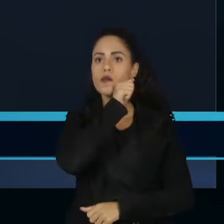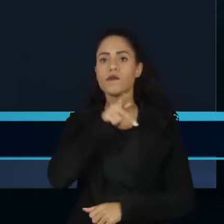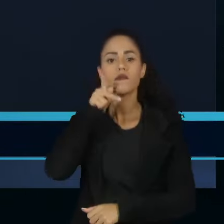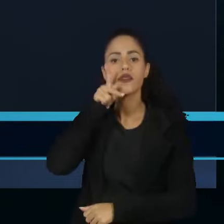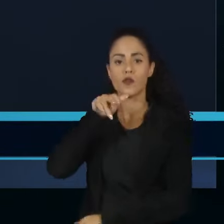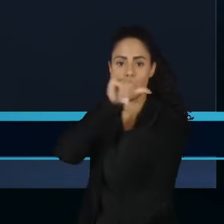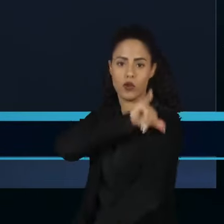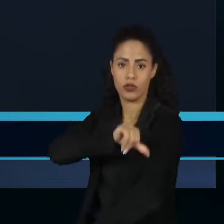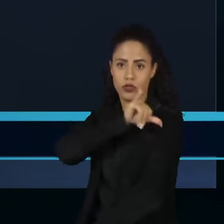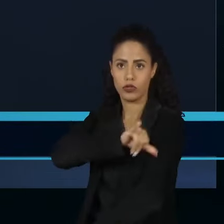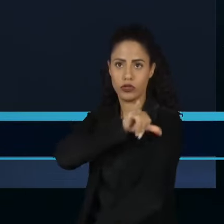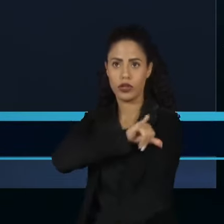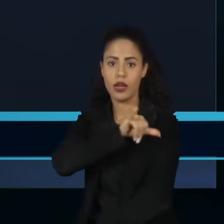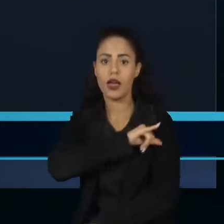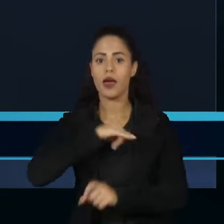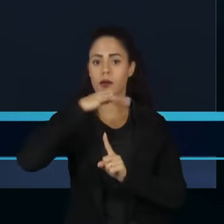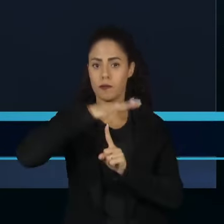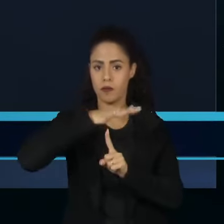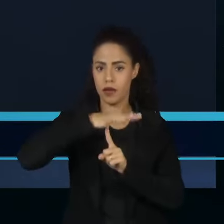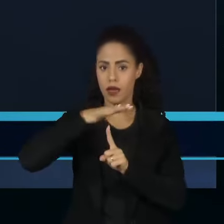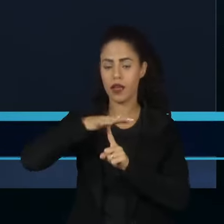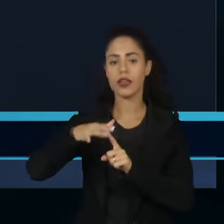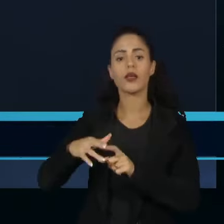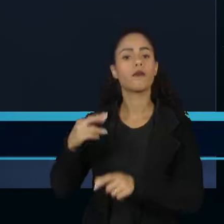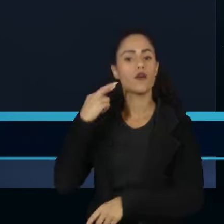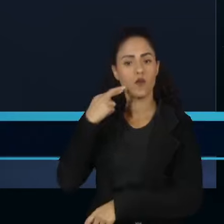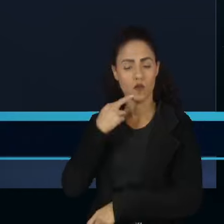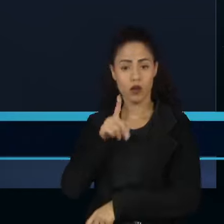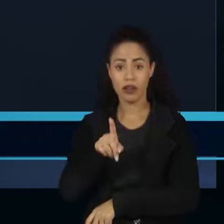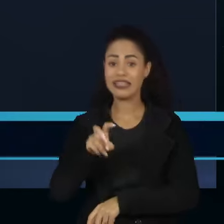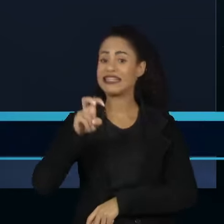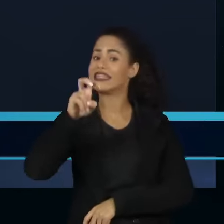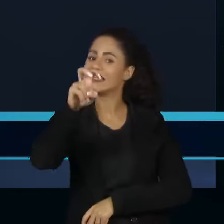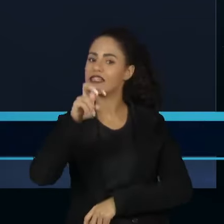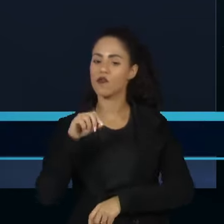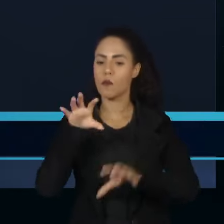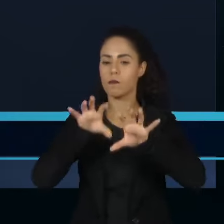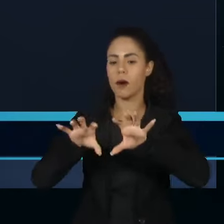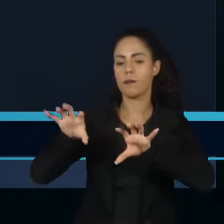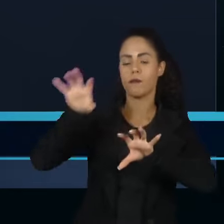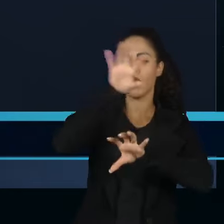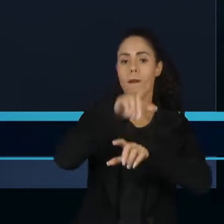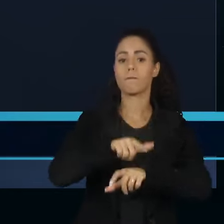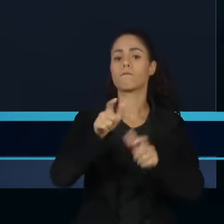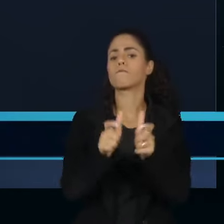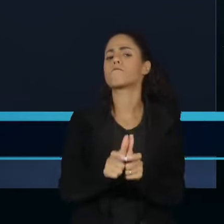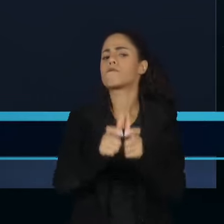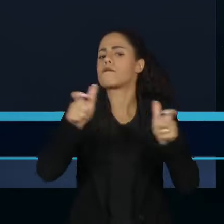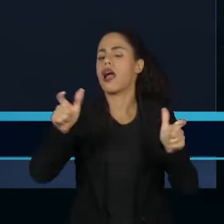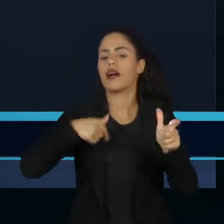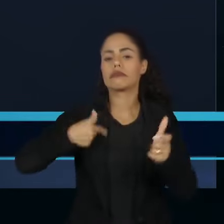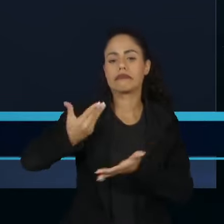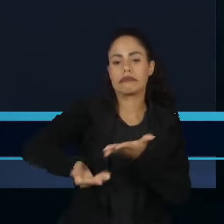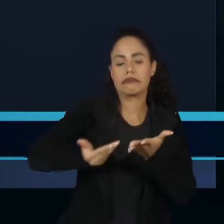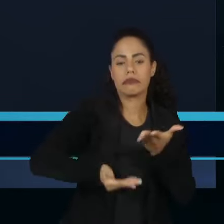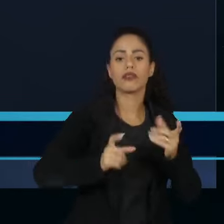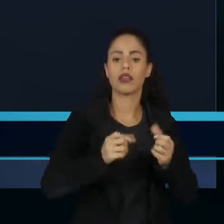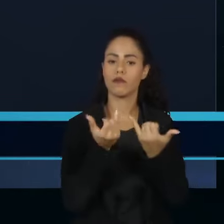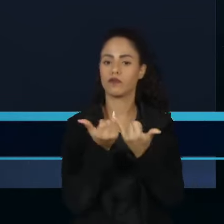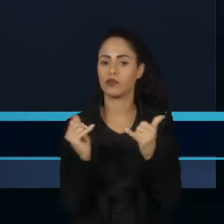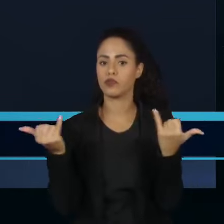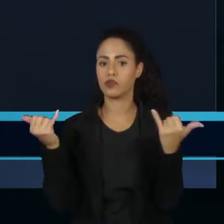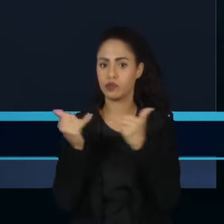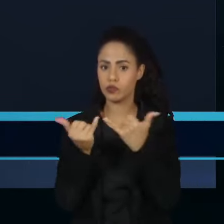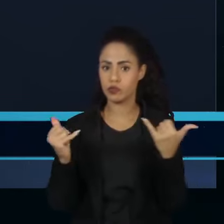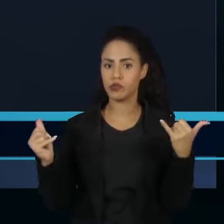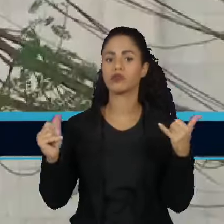Rio de Janeiro, Pará e Rondônia são os cinco estados com o maior nível de perda não técnica de